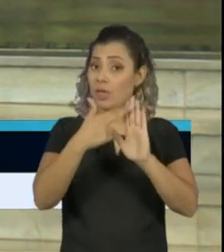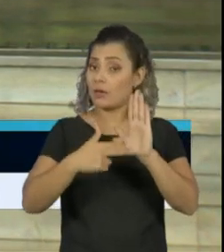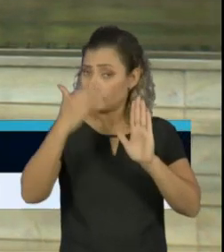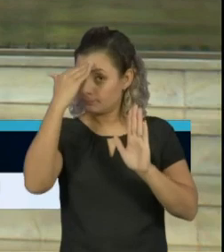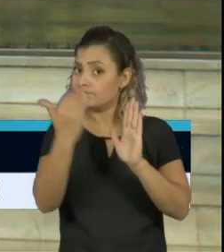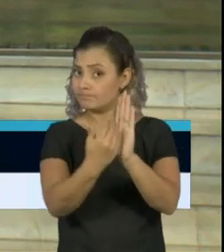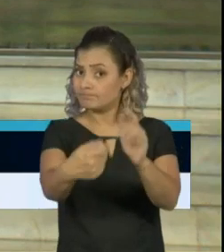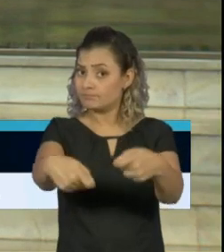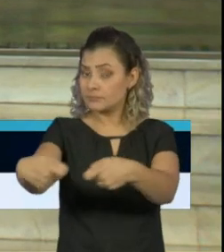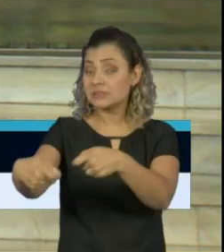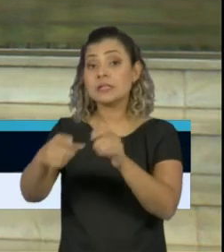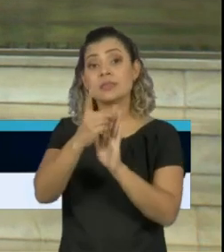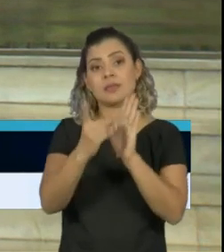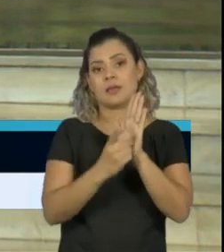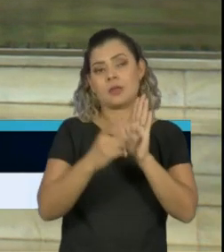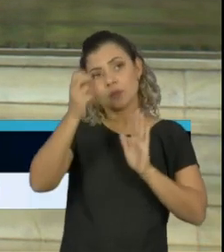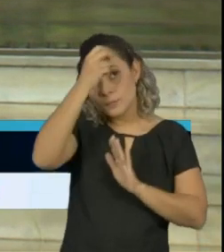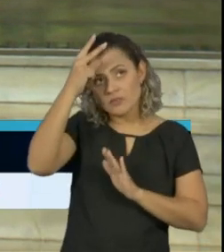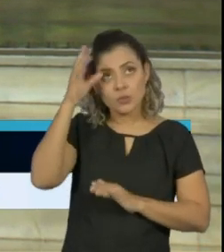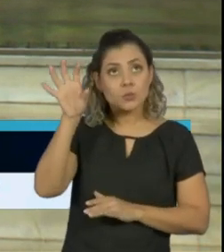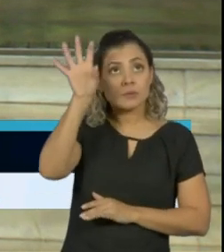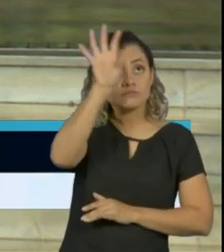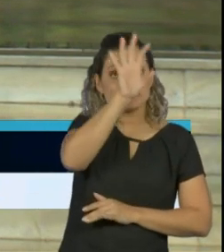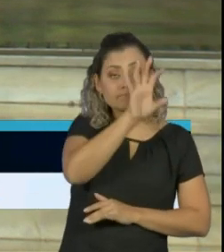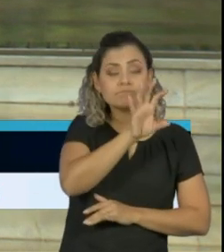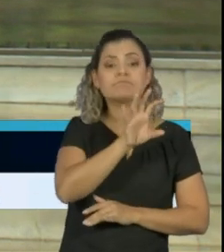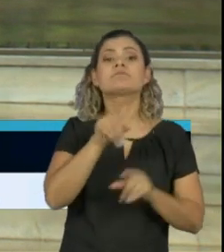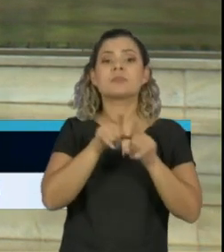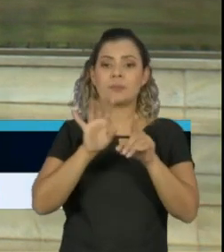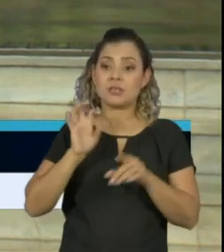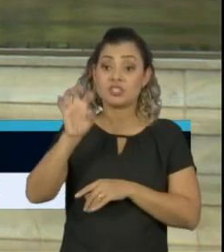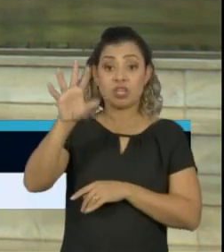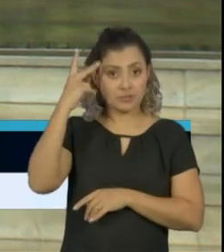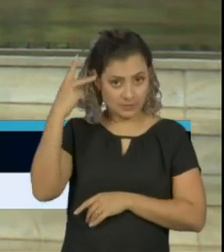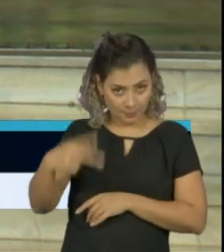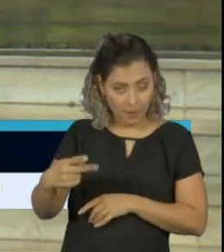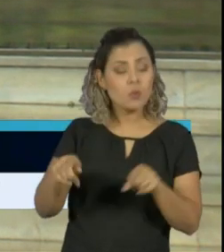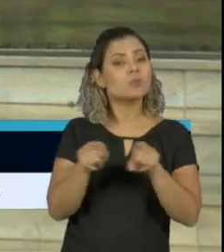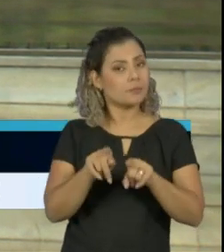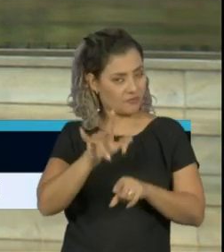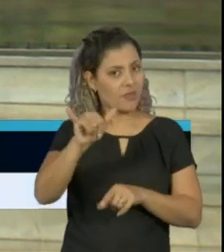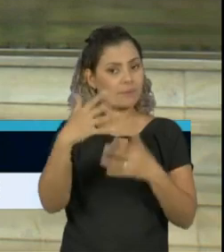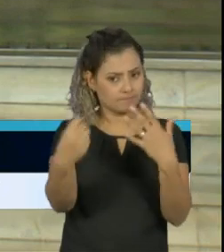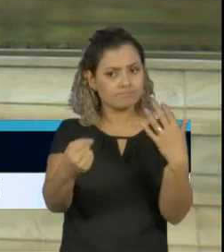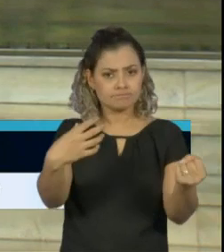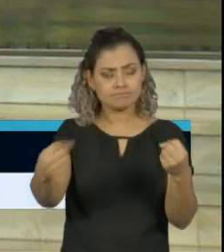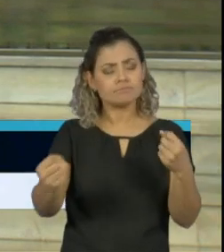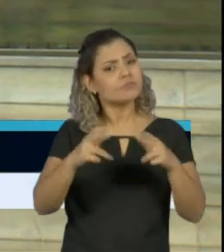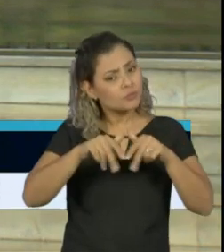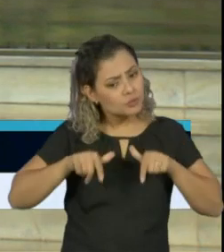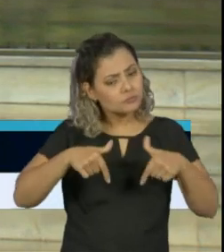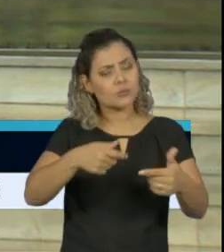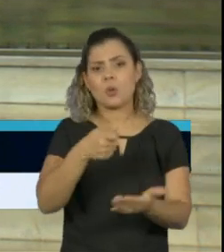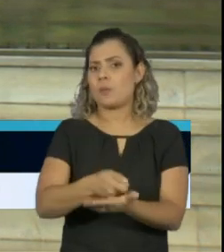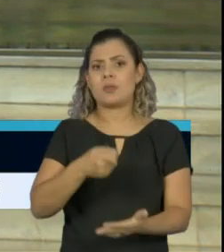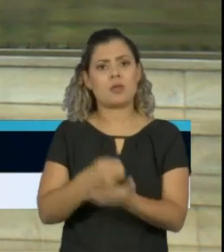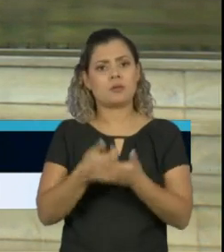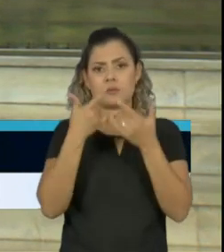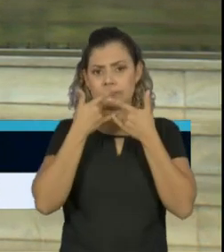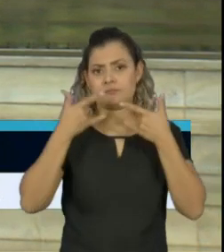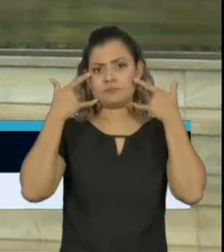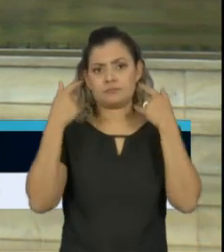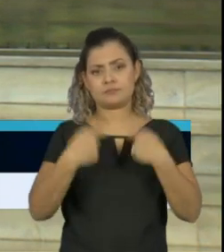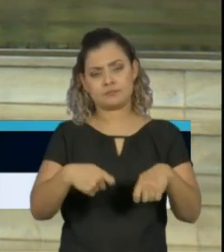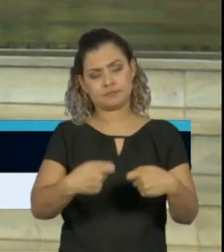também por decretos municipais dos demais prefeitos do estado de São Paulo para tornar obrigatório o uso de